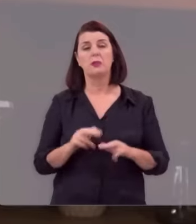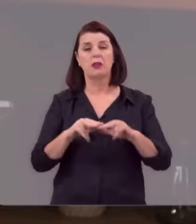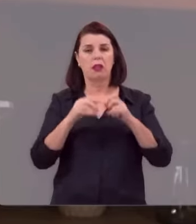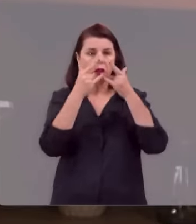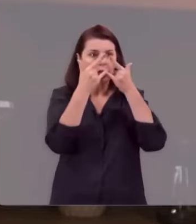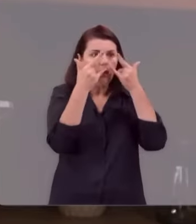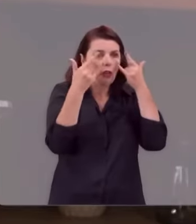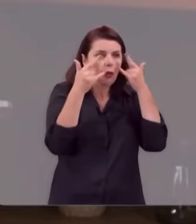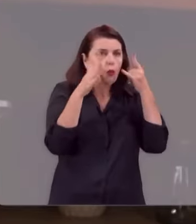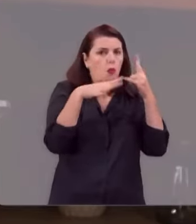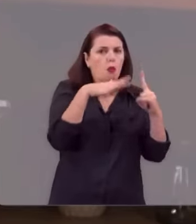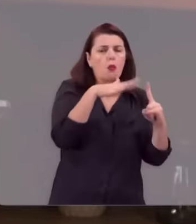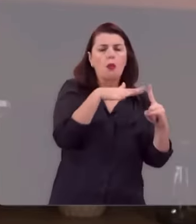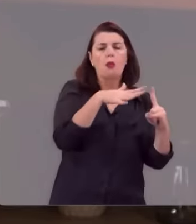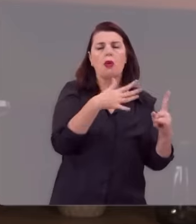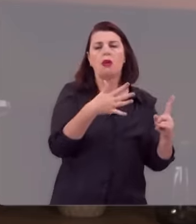adianta isso?